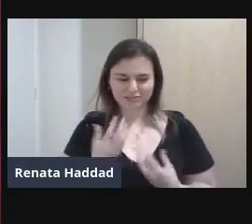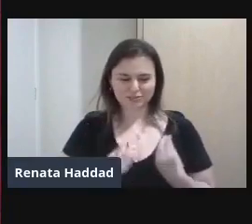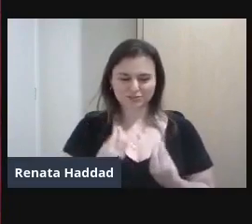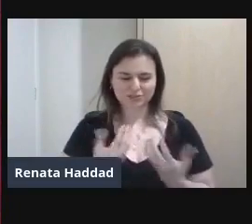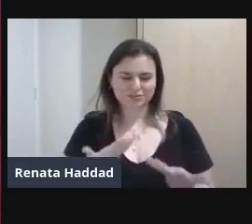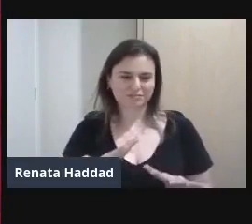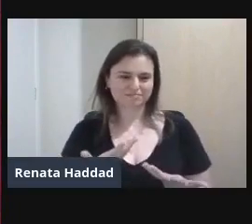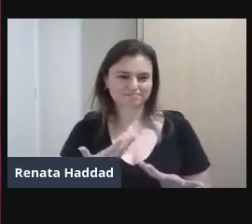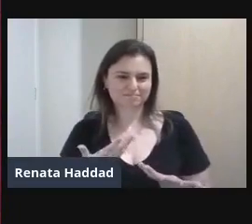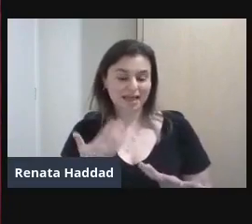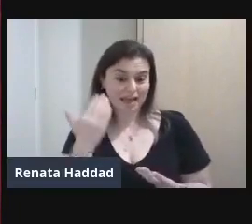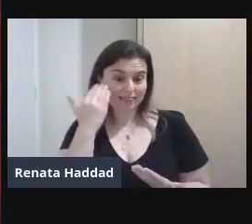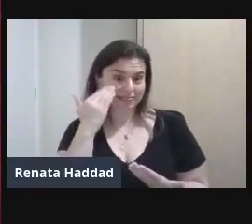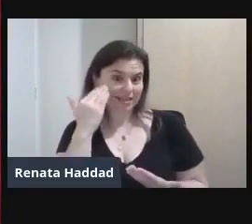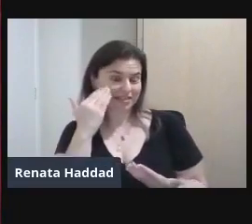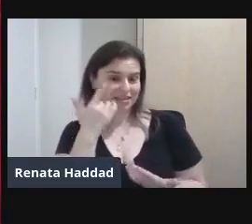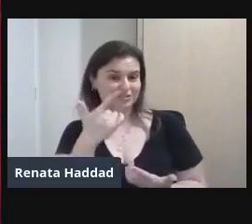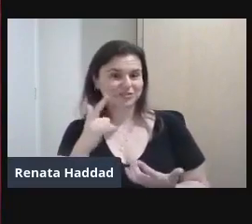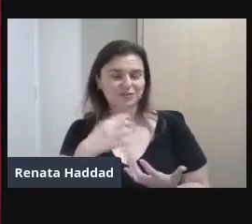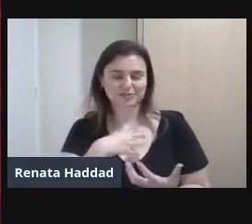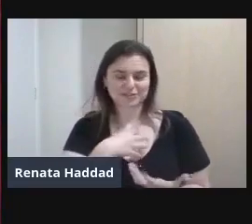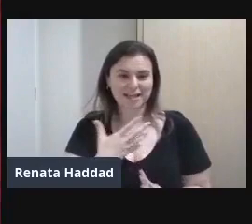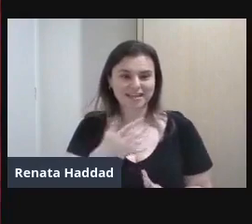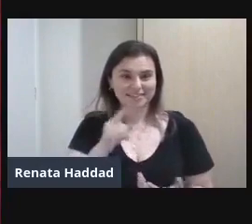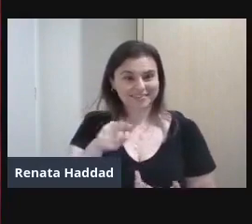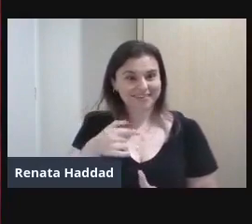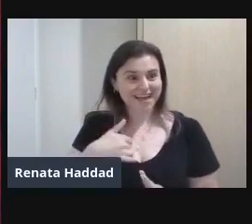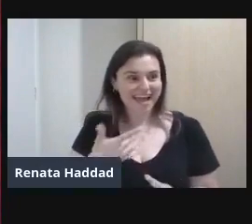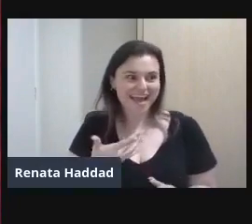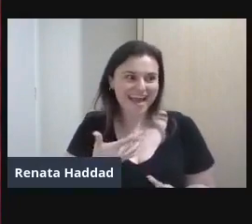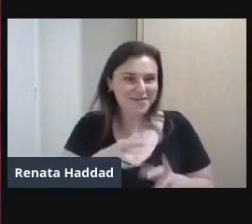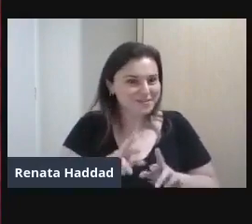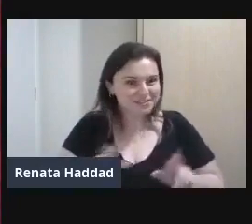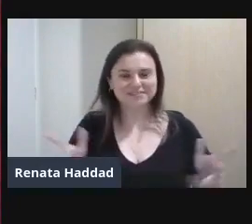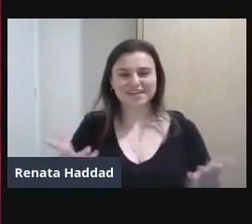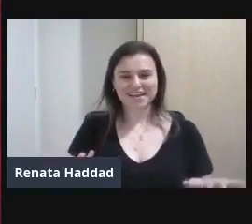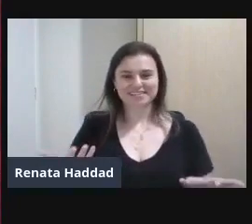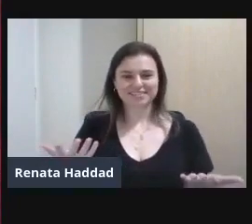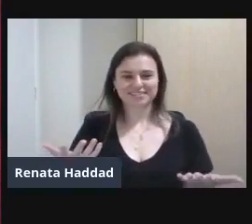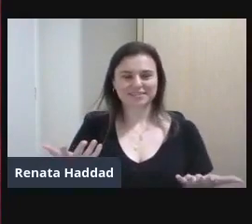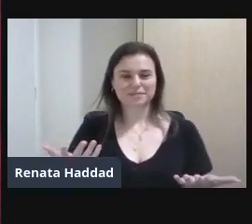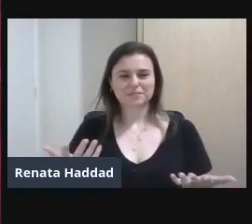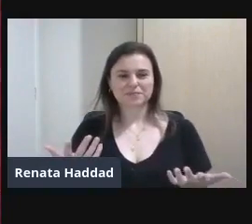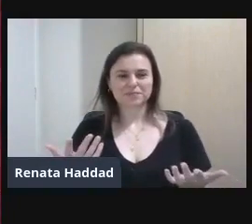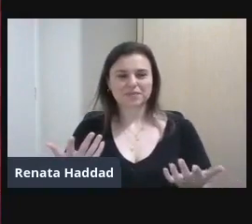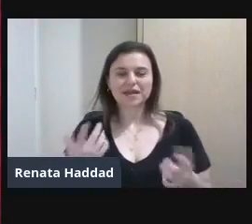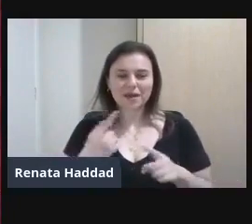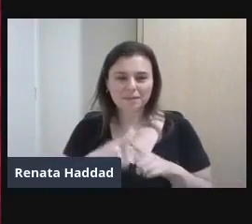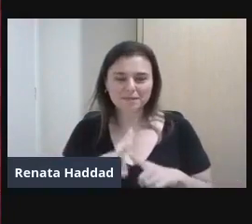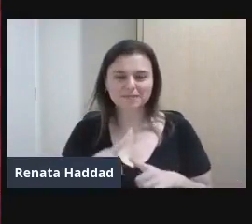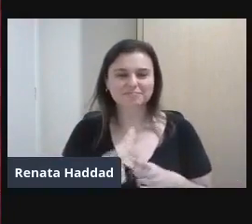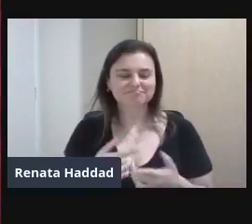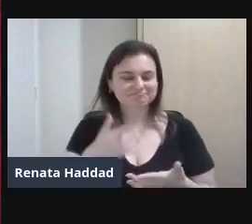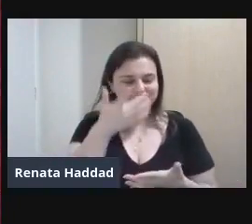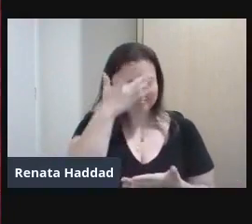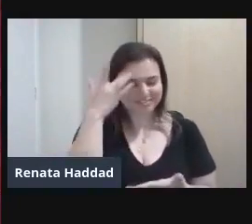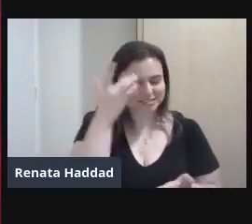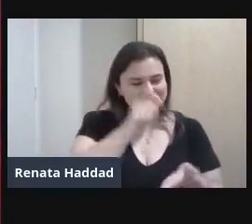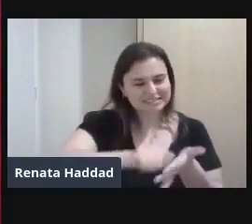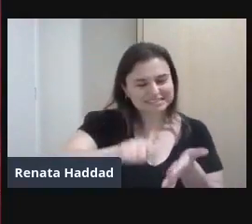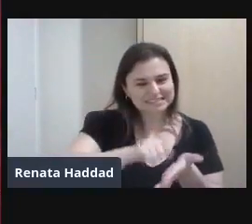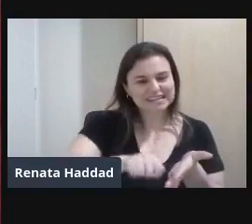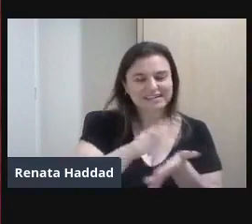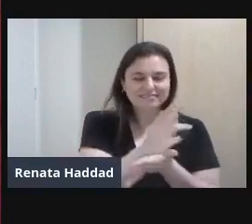maneira E aí que está A magia Aí que está O encantamento Das escritoras Das escritores Dos